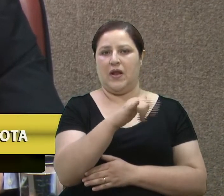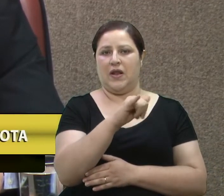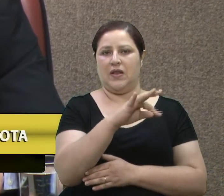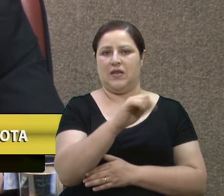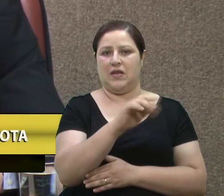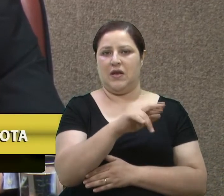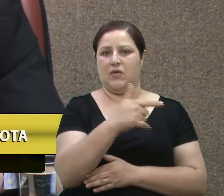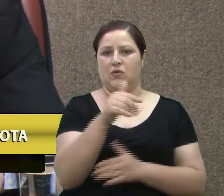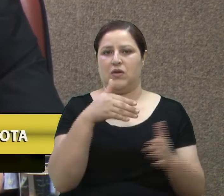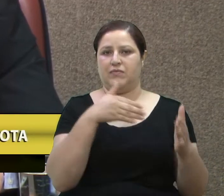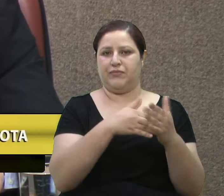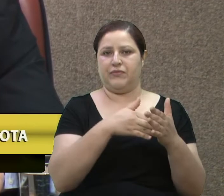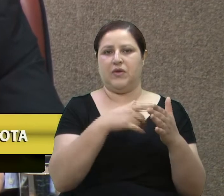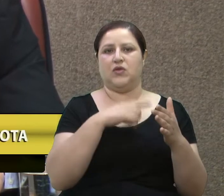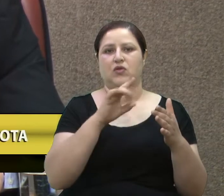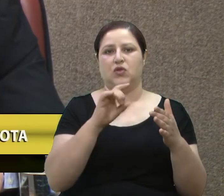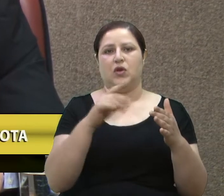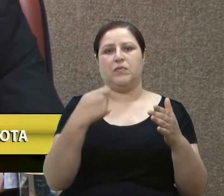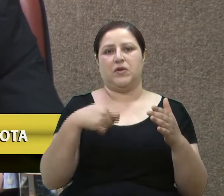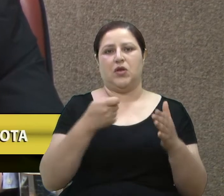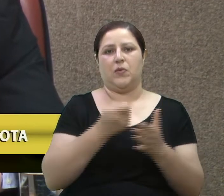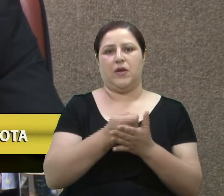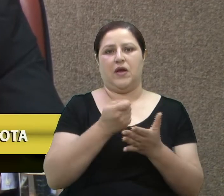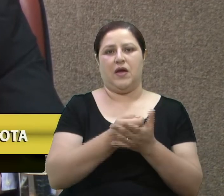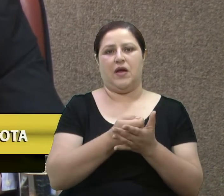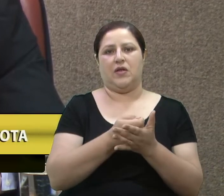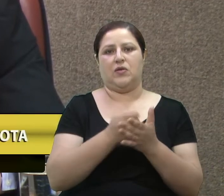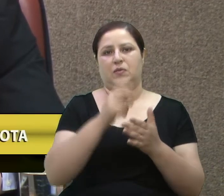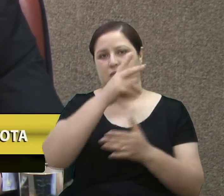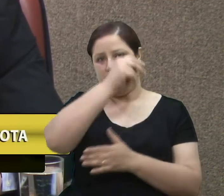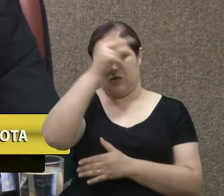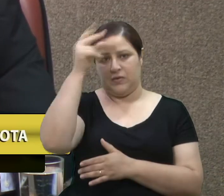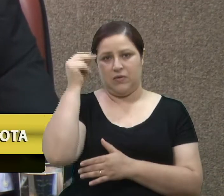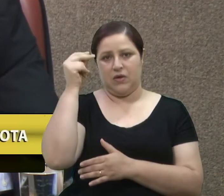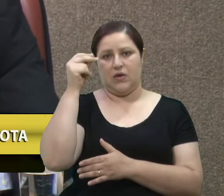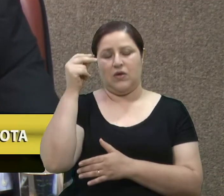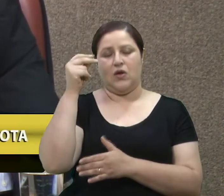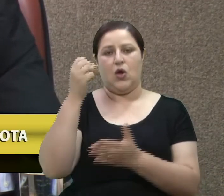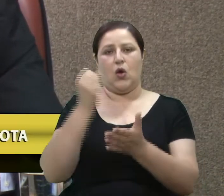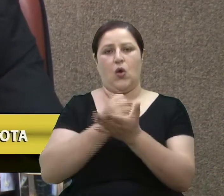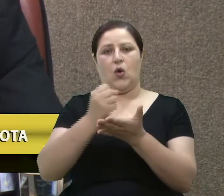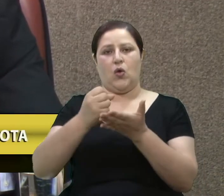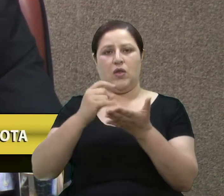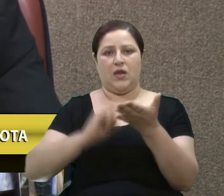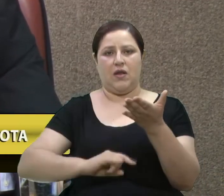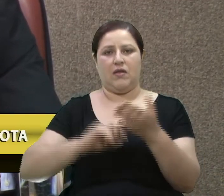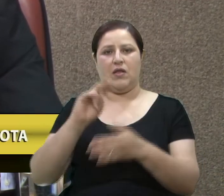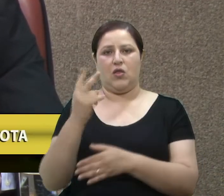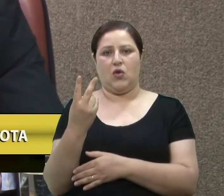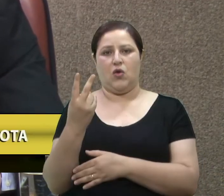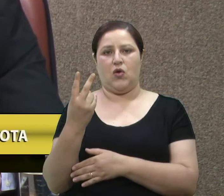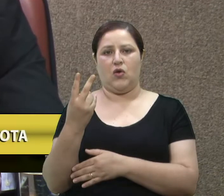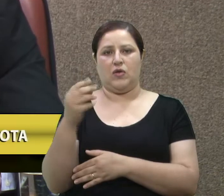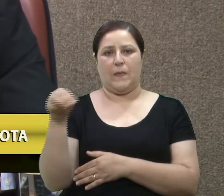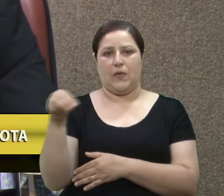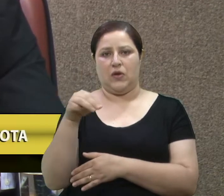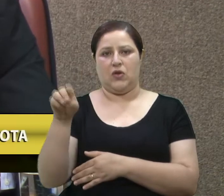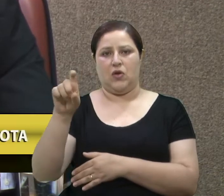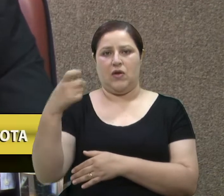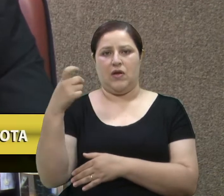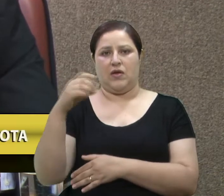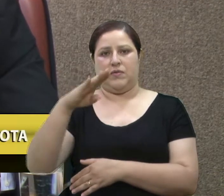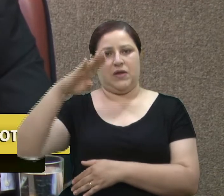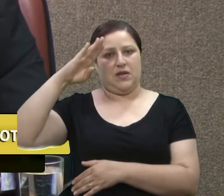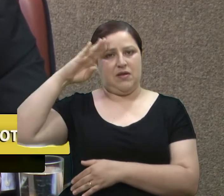obrigação do município é contratar dois monitores, que sejam ex-militares, para fazer a função do